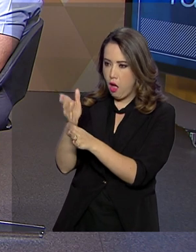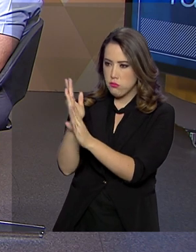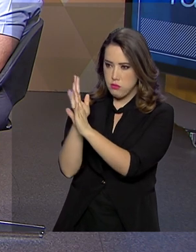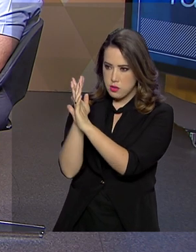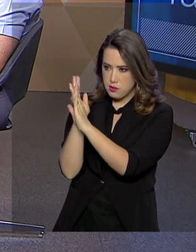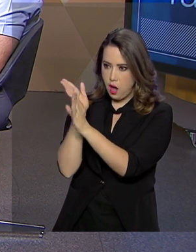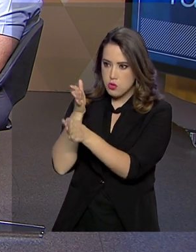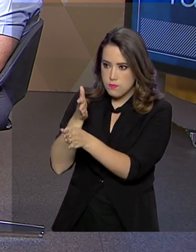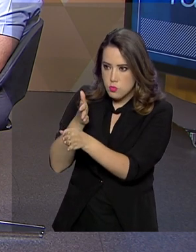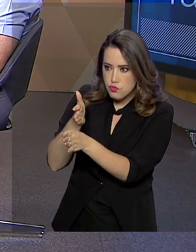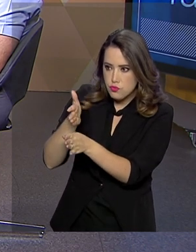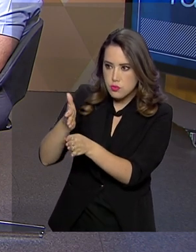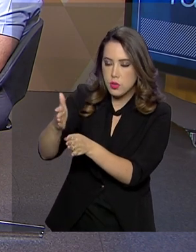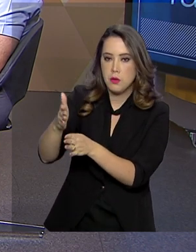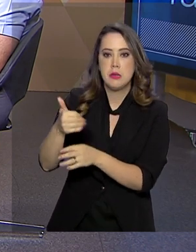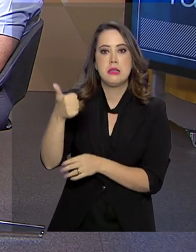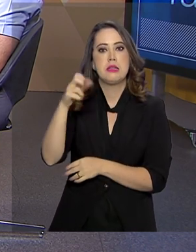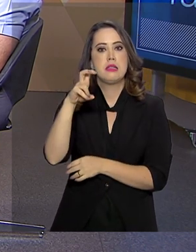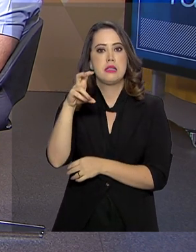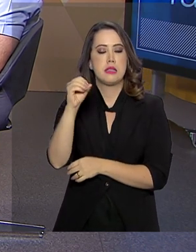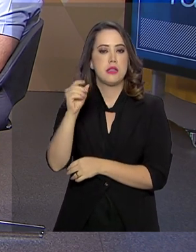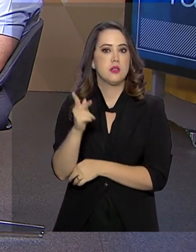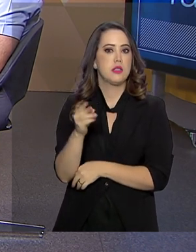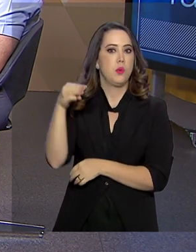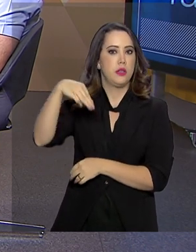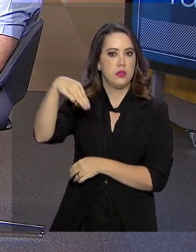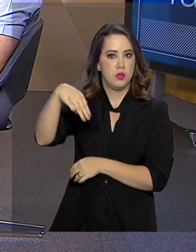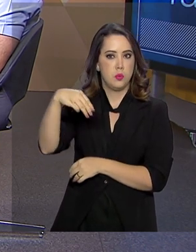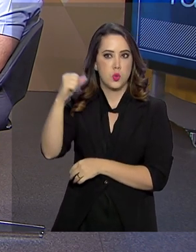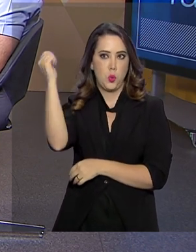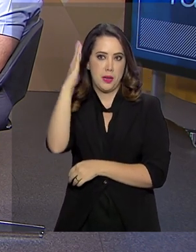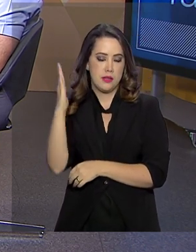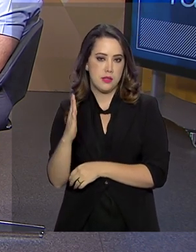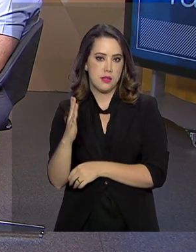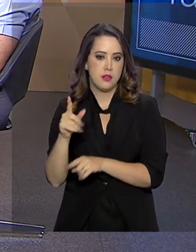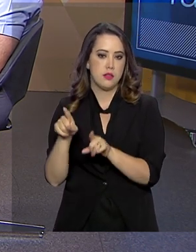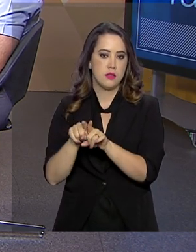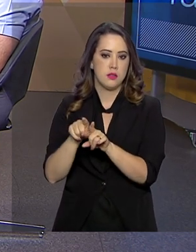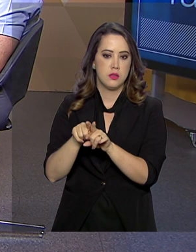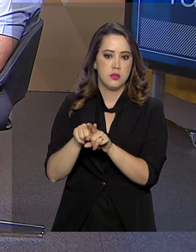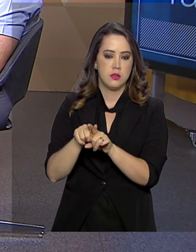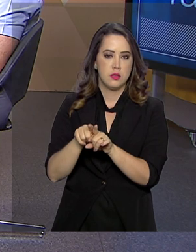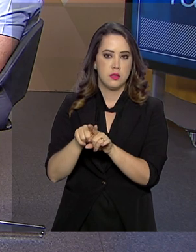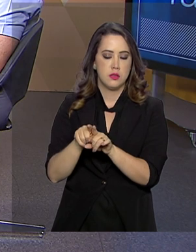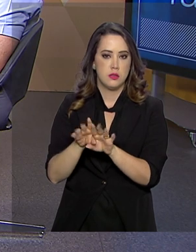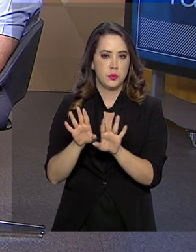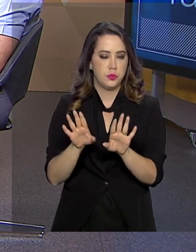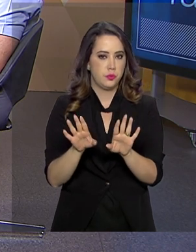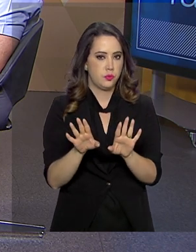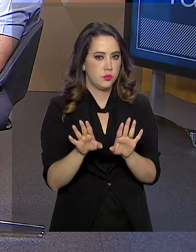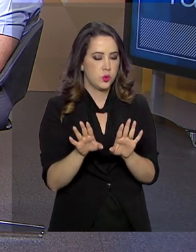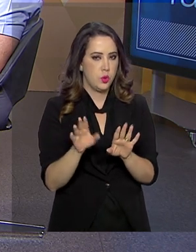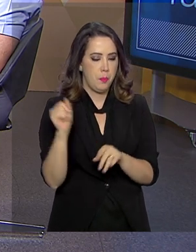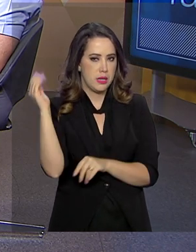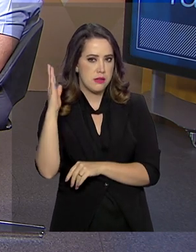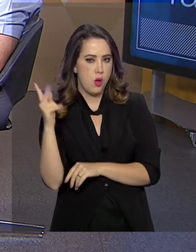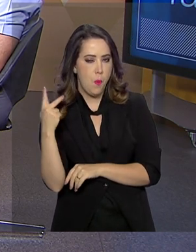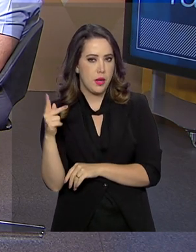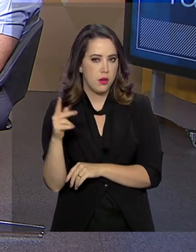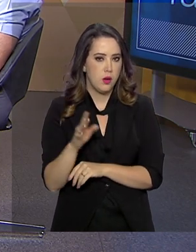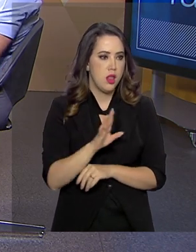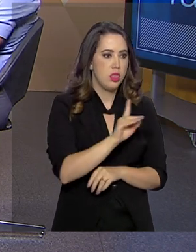fronteira. Que são 150 quilômetros de cada lado do Brasil e do Paraguai, por exemplo? Cada país, ele tem